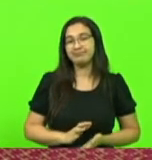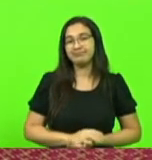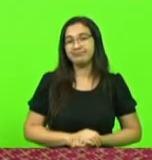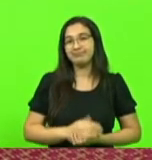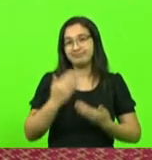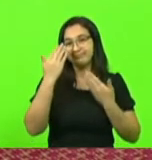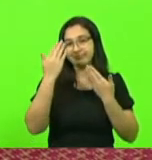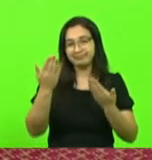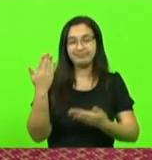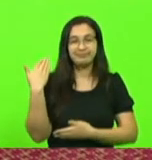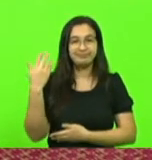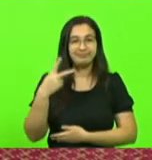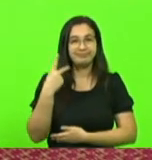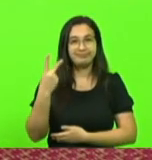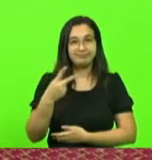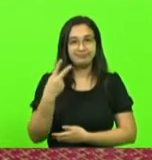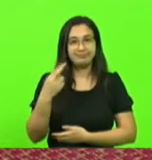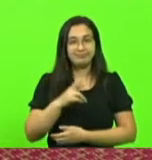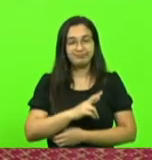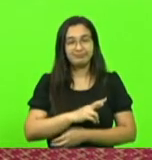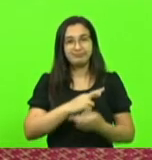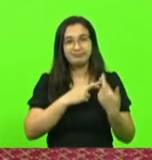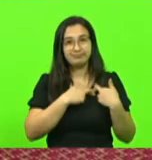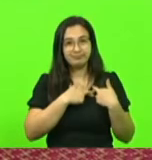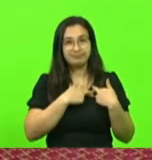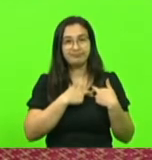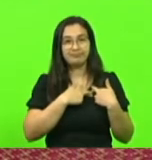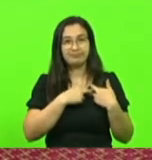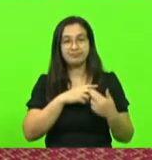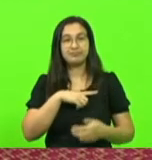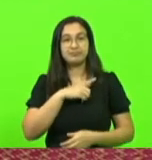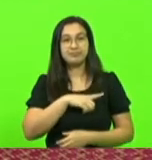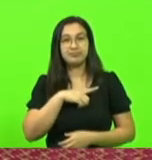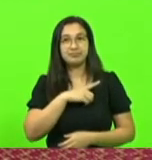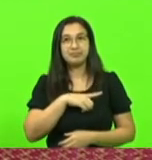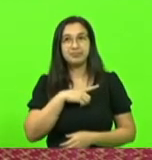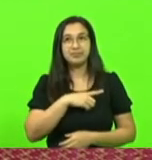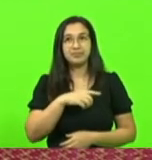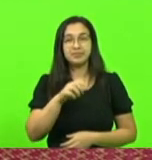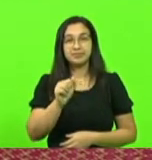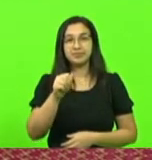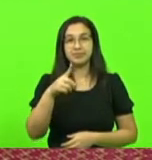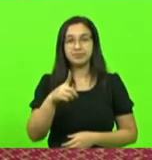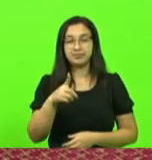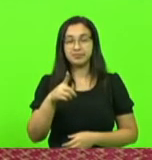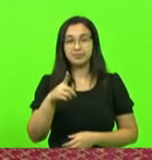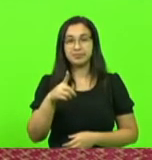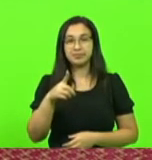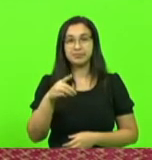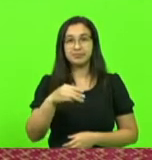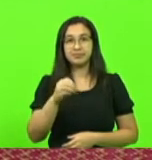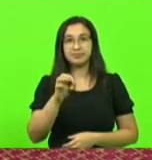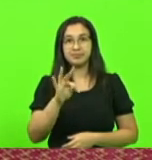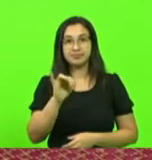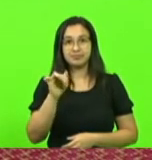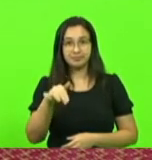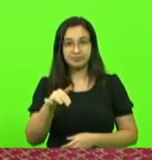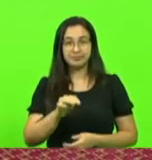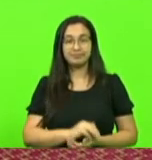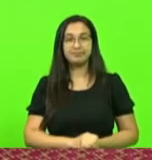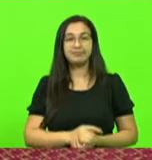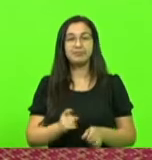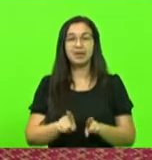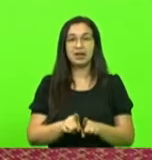-vereador, ex-responsável pela delegacia, o Dani Motim, que foi autor dessa proposta. Mas tivemos aqui o